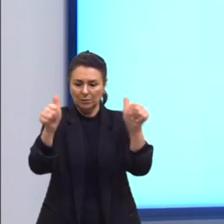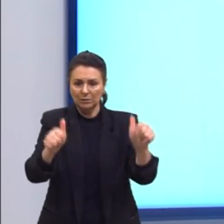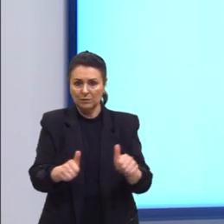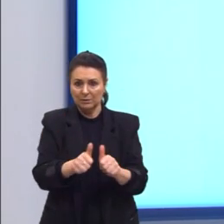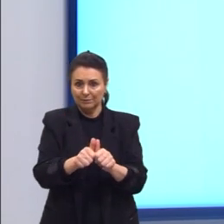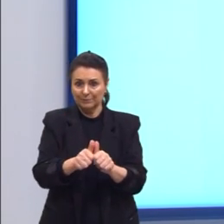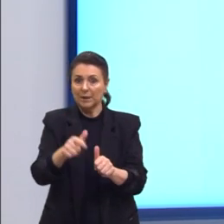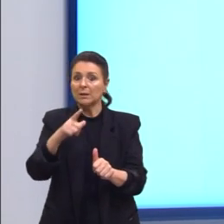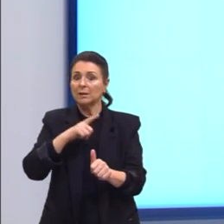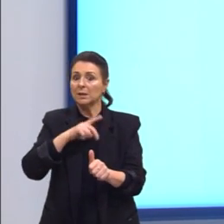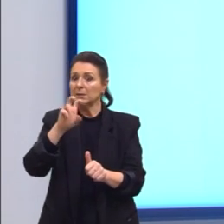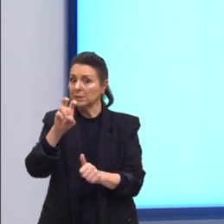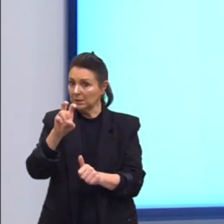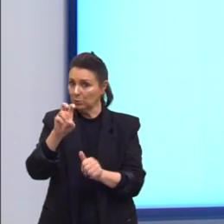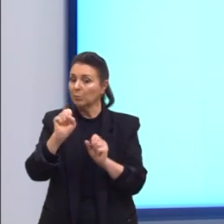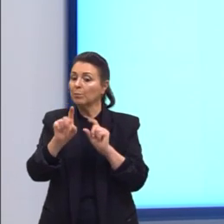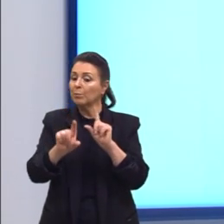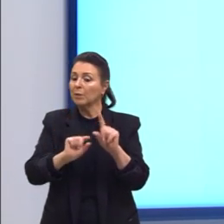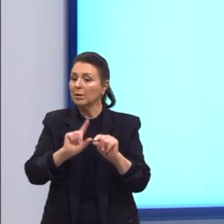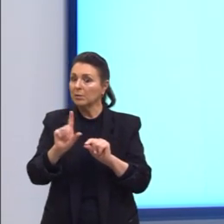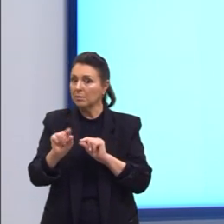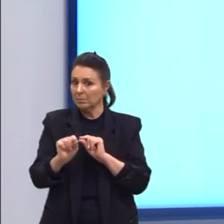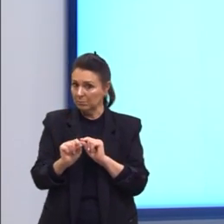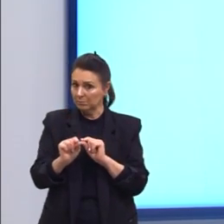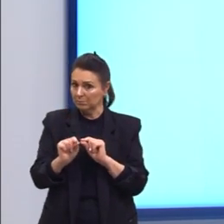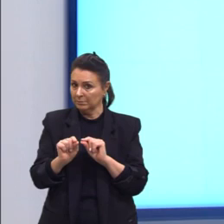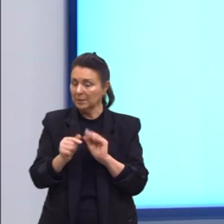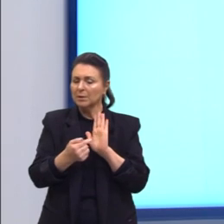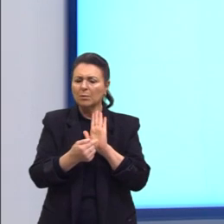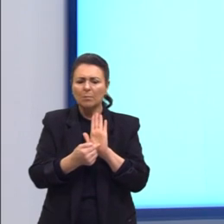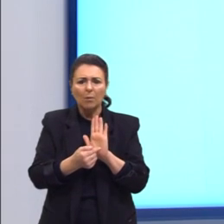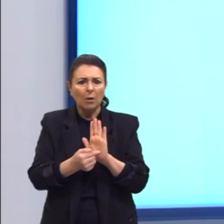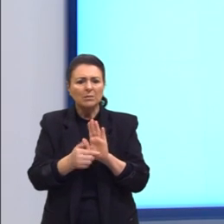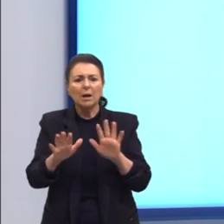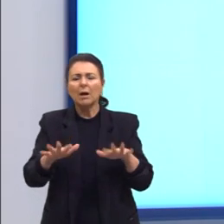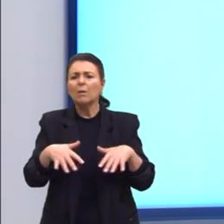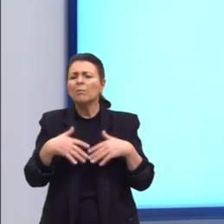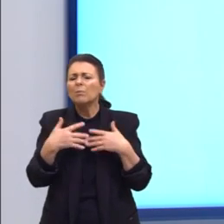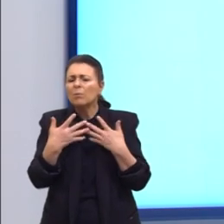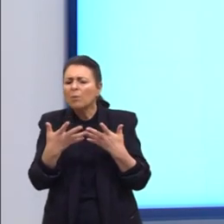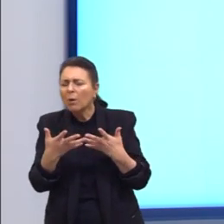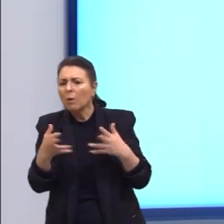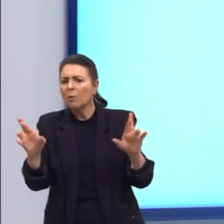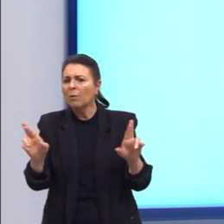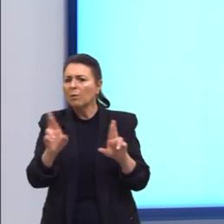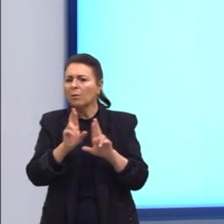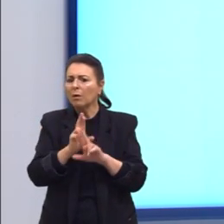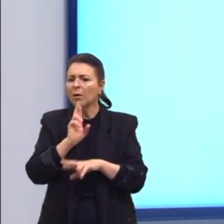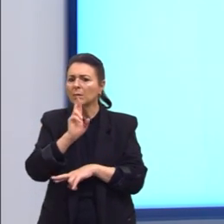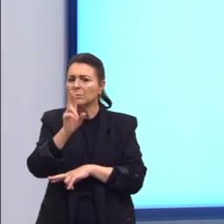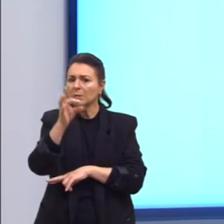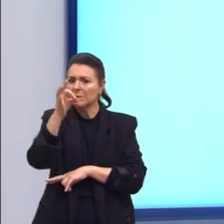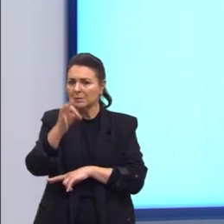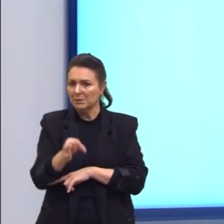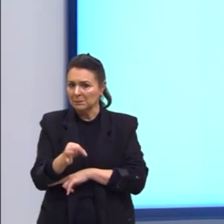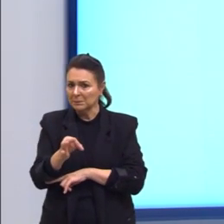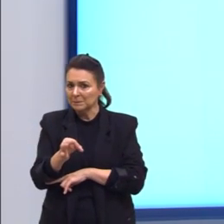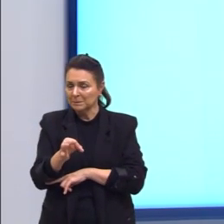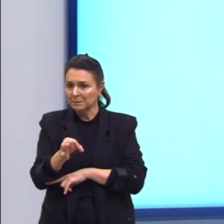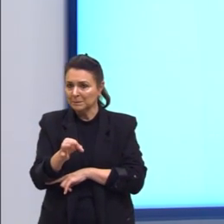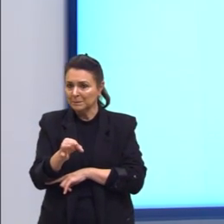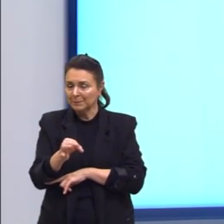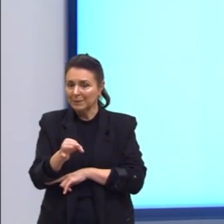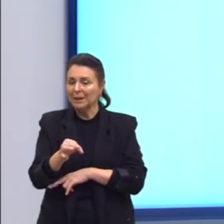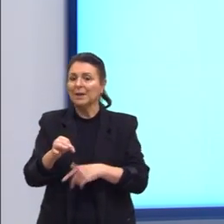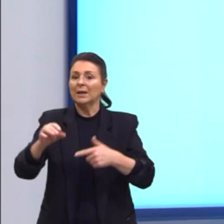alternativas, trazendo possíveis relações que nós vamos buscar, encontrar a alternativa correta. Como esse